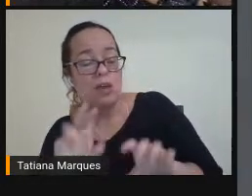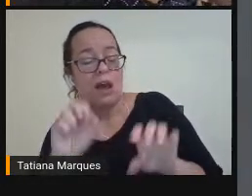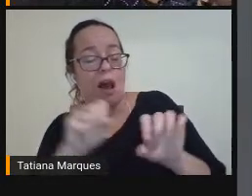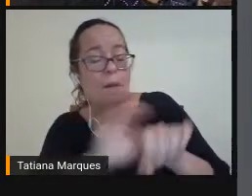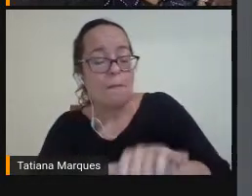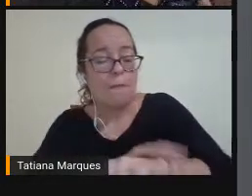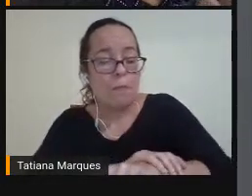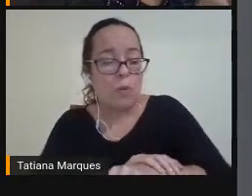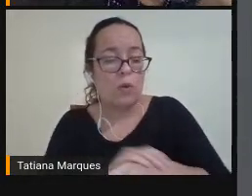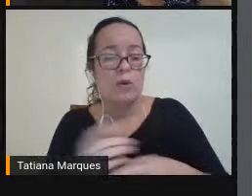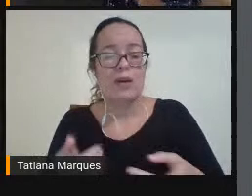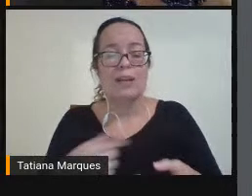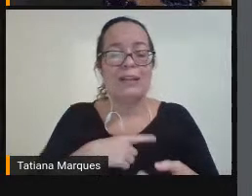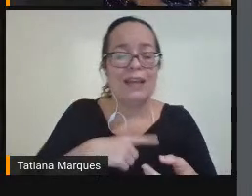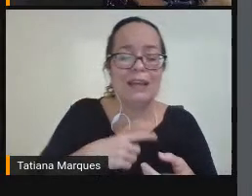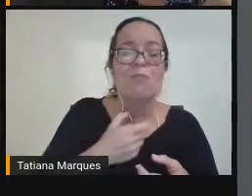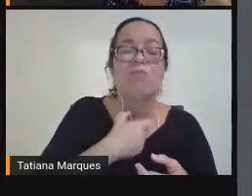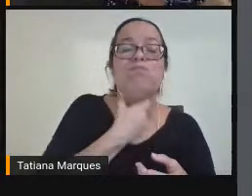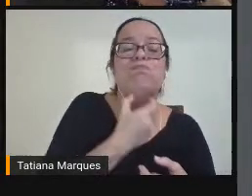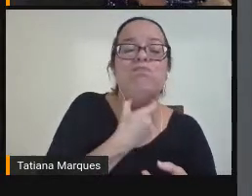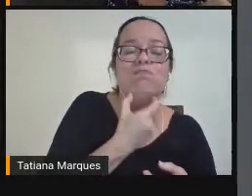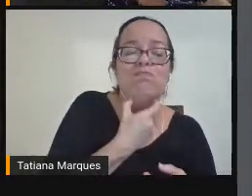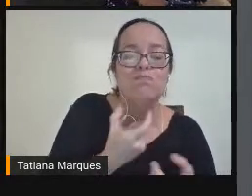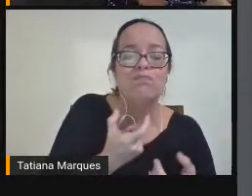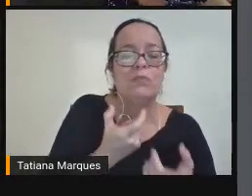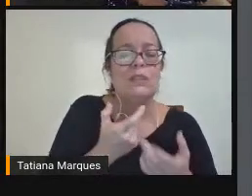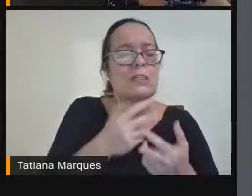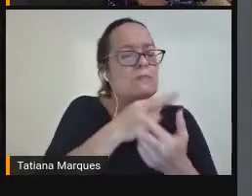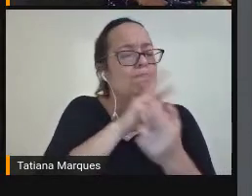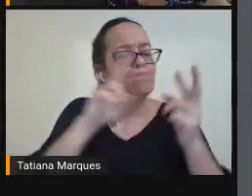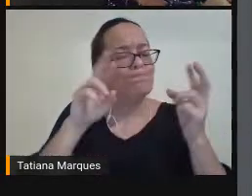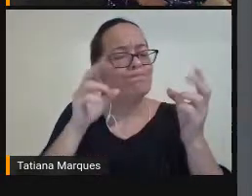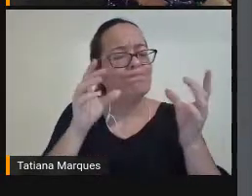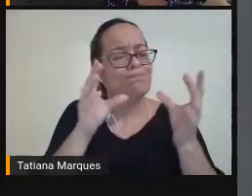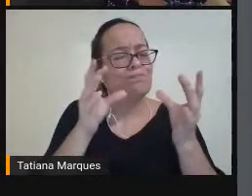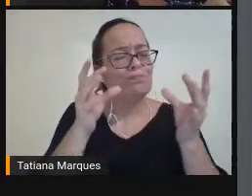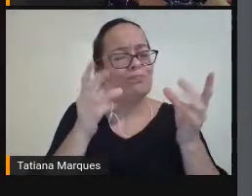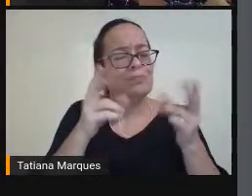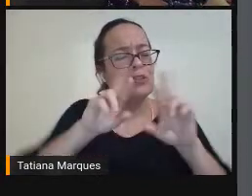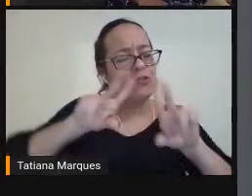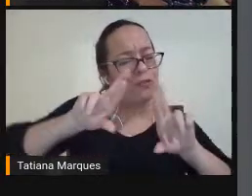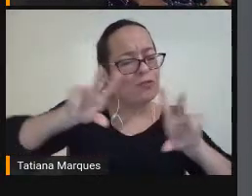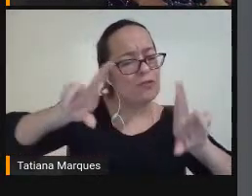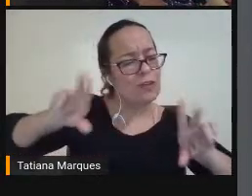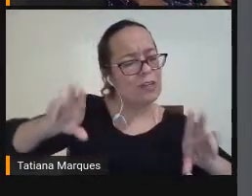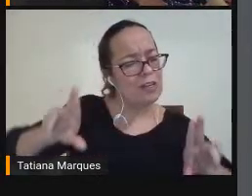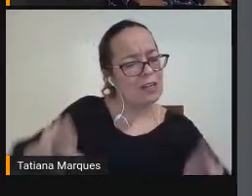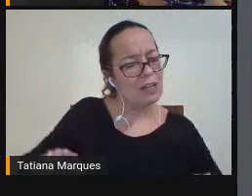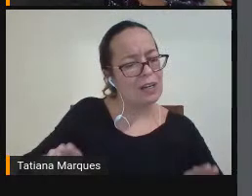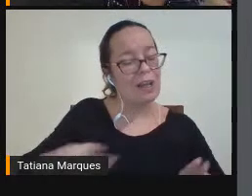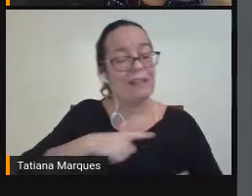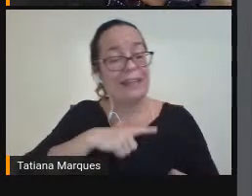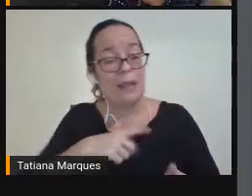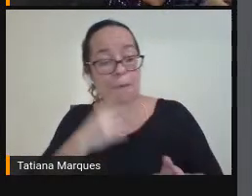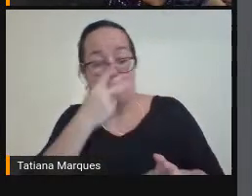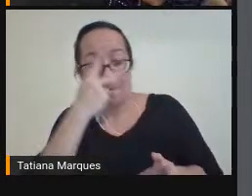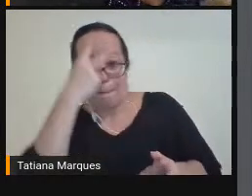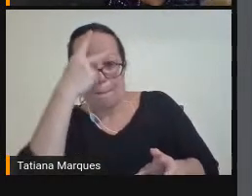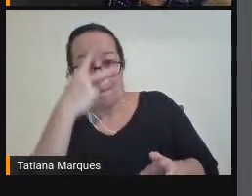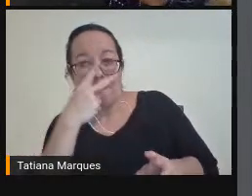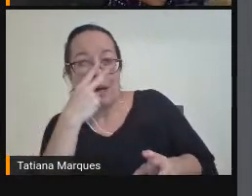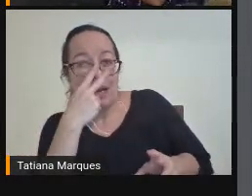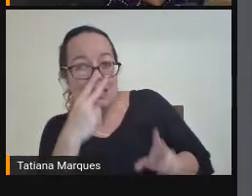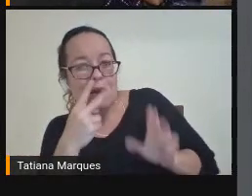vocalizadores Eu tenho Os Extremamente Individuais Então